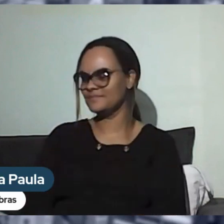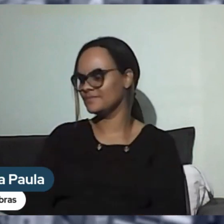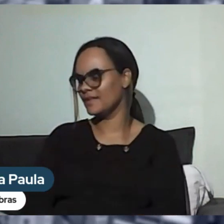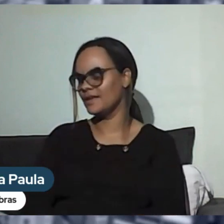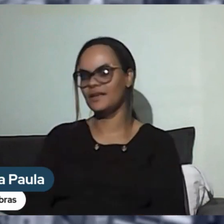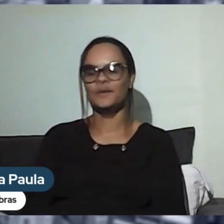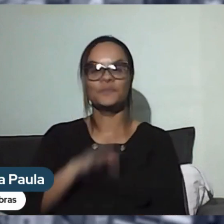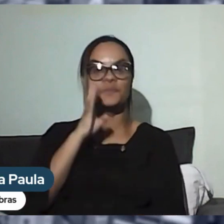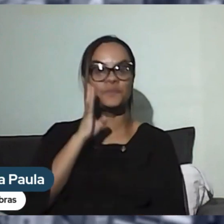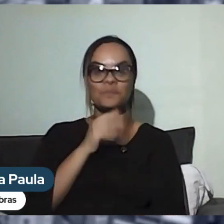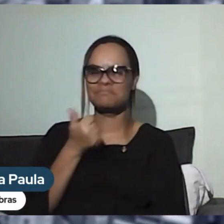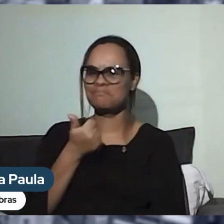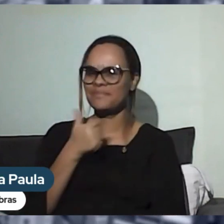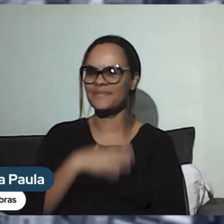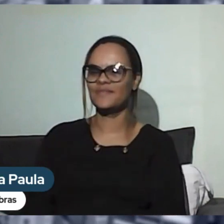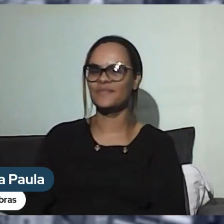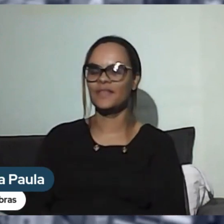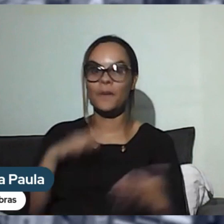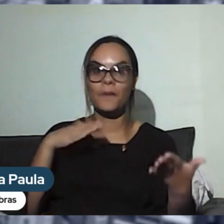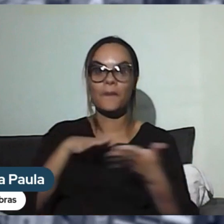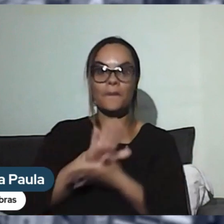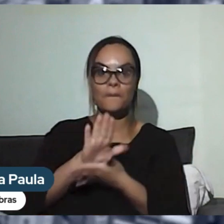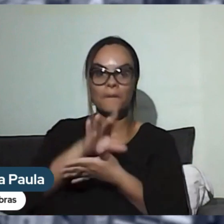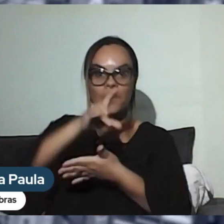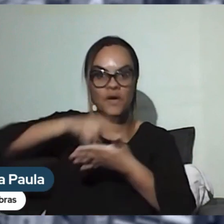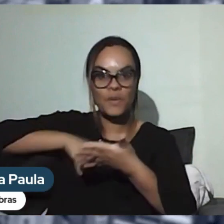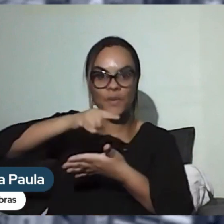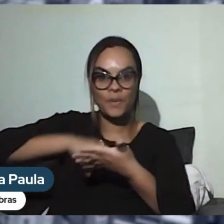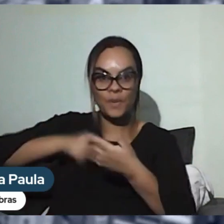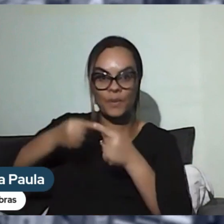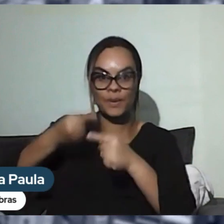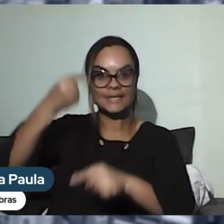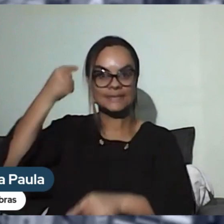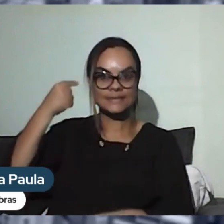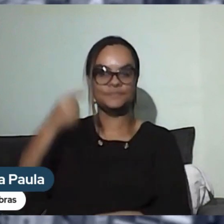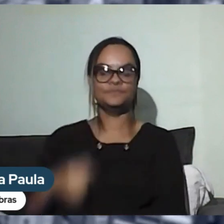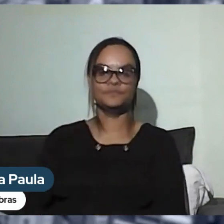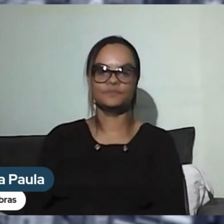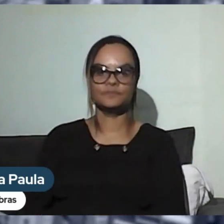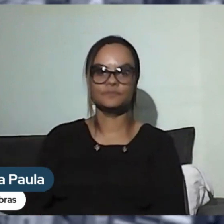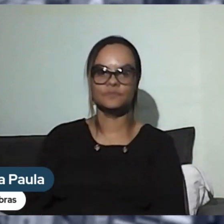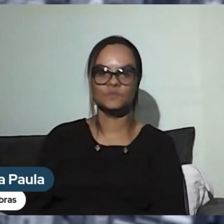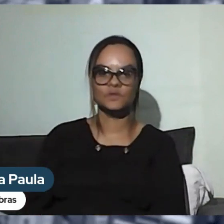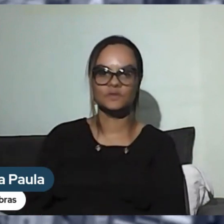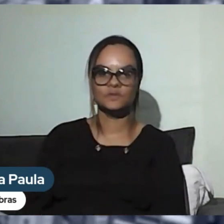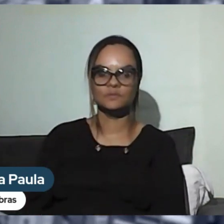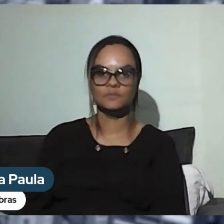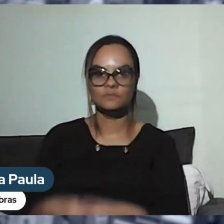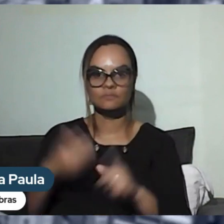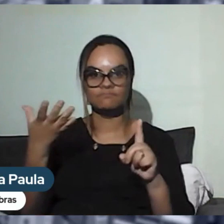Legal, legal. Nós publicamos uma matéria esses dias, que o Rolando vai colocar na tela aí,